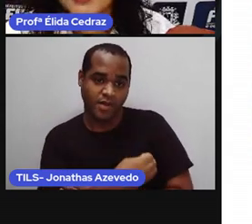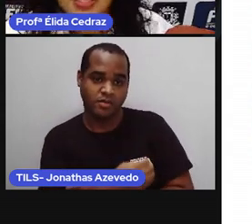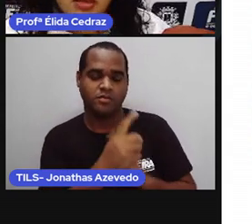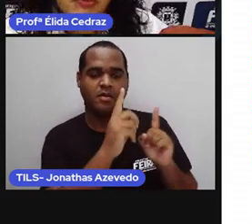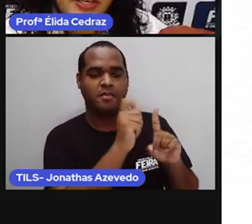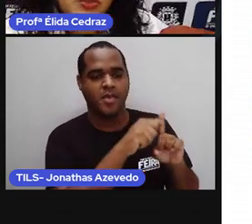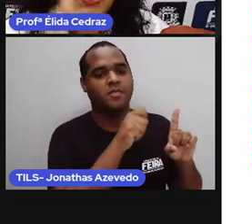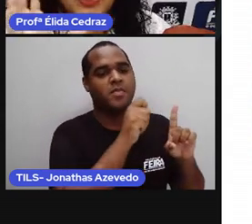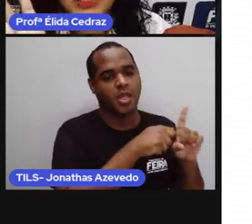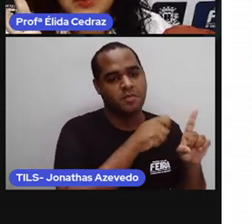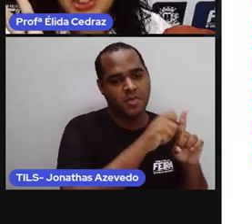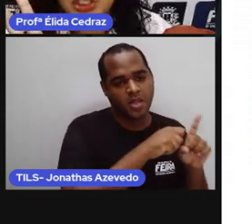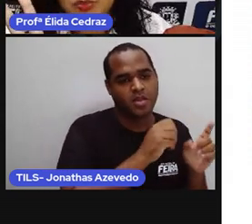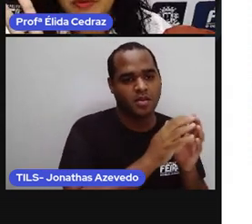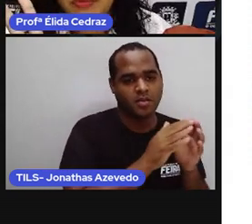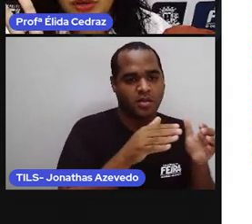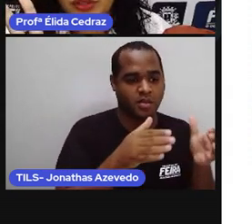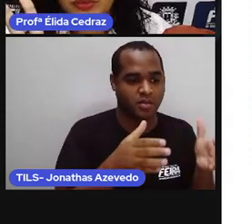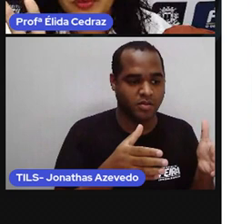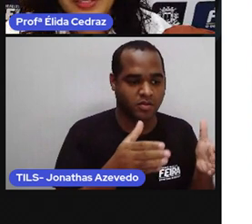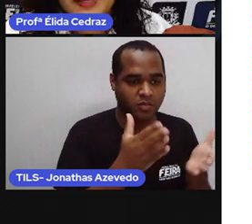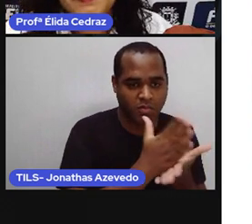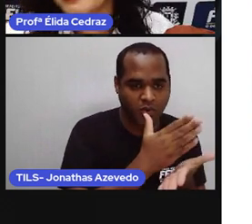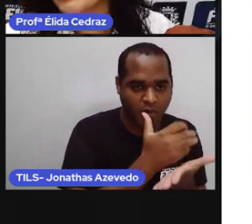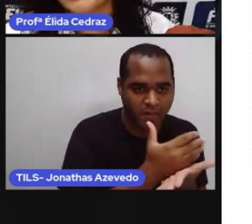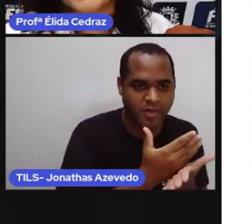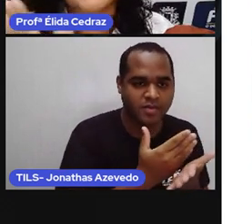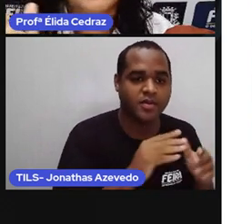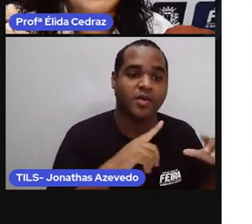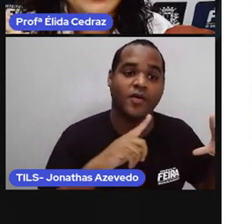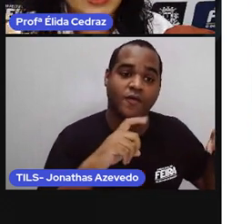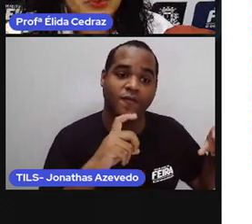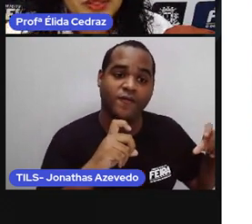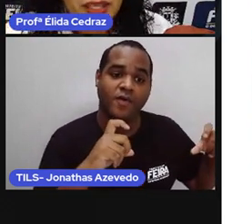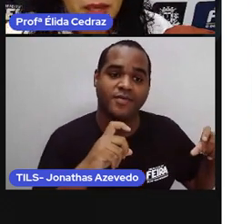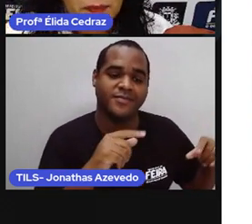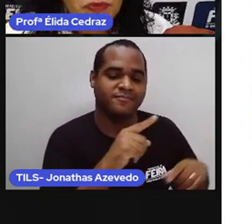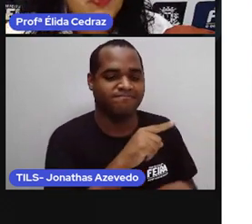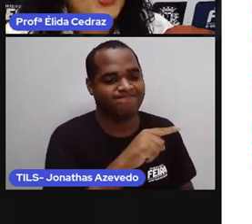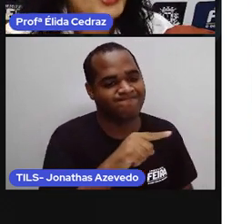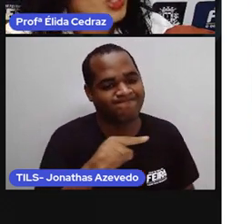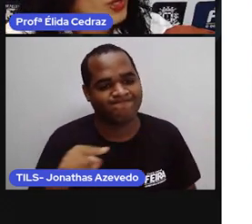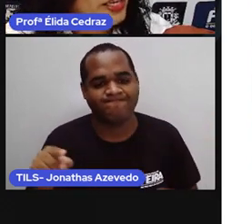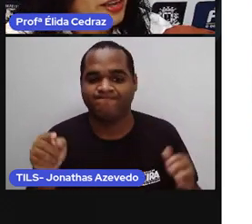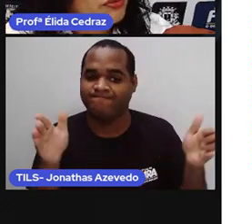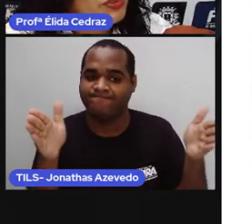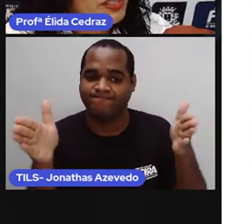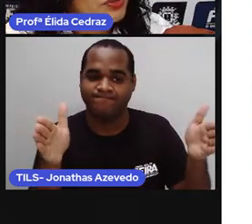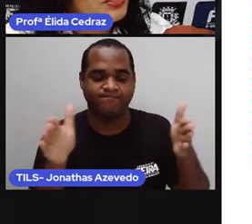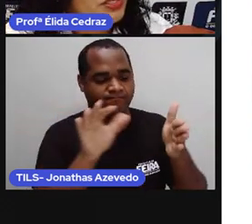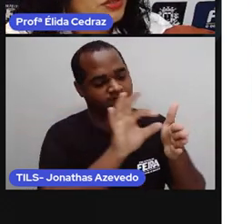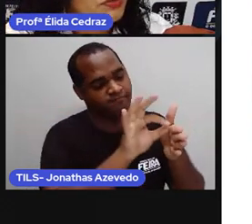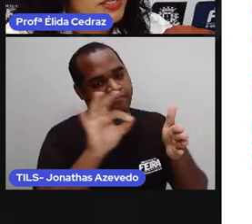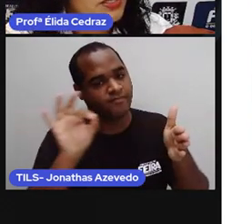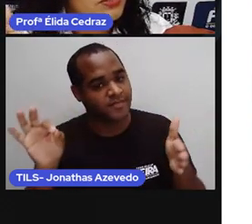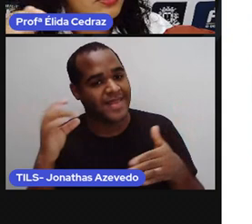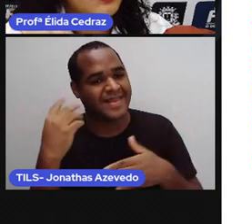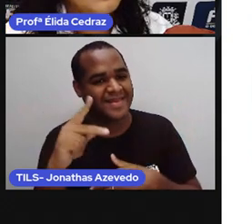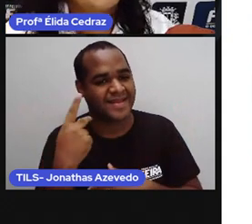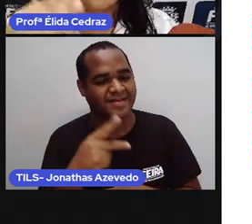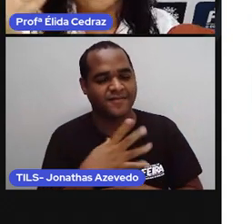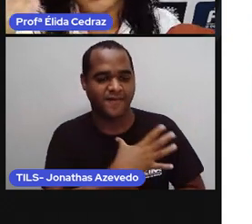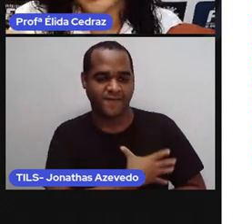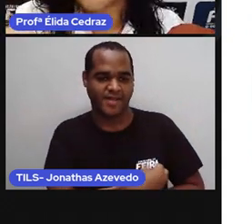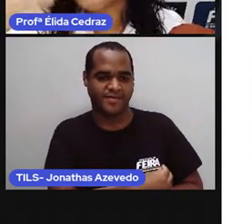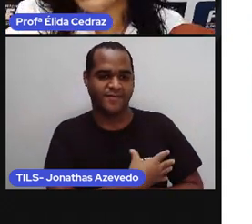os meses, faz um bolinho e tira uma foto para registrar na linha do tempo, fotográfica dos seus filhos,